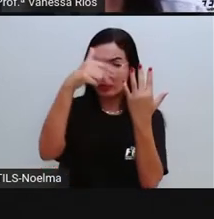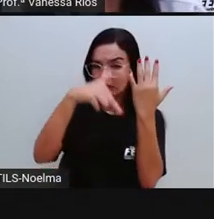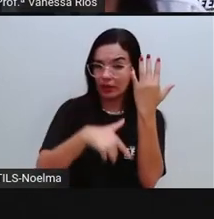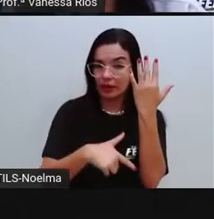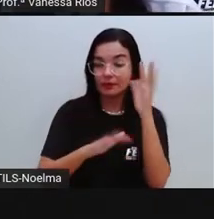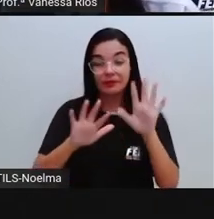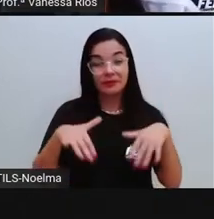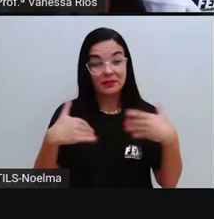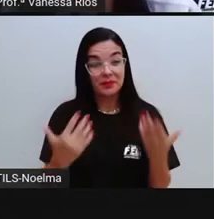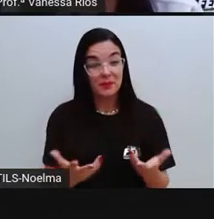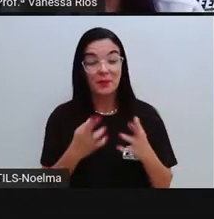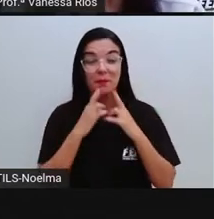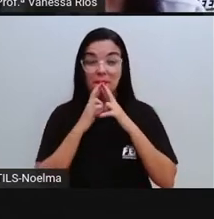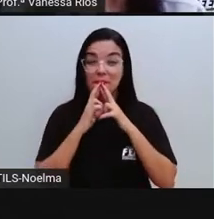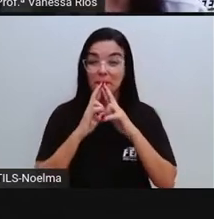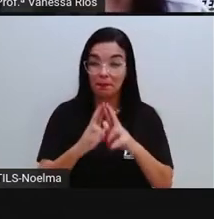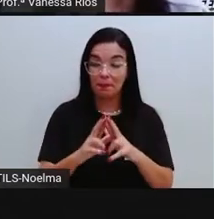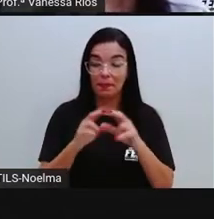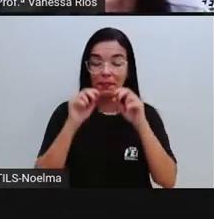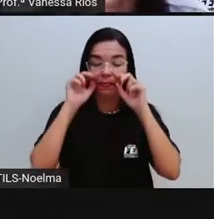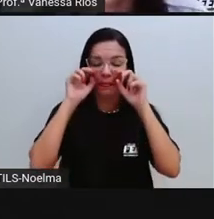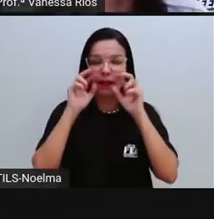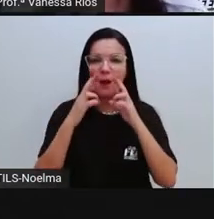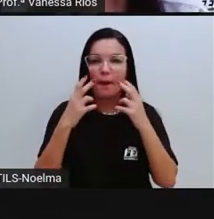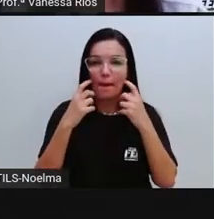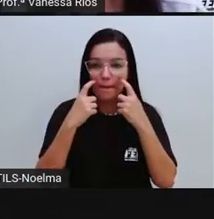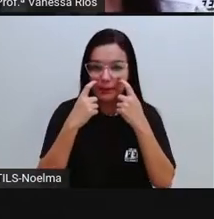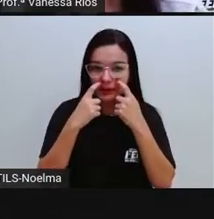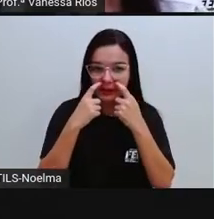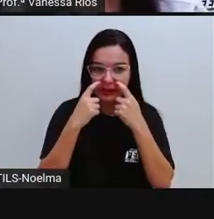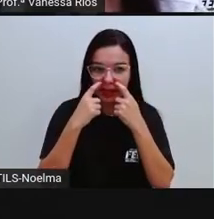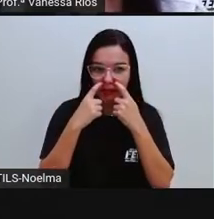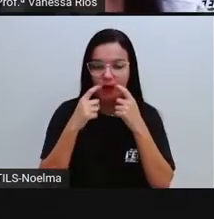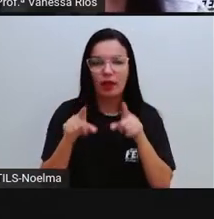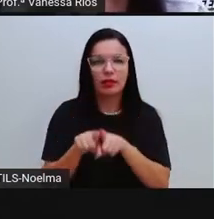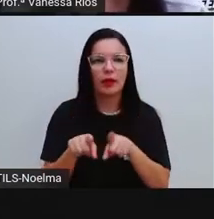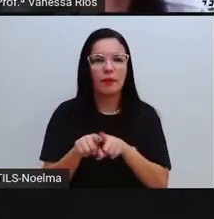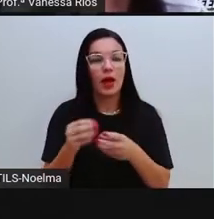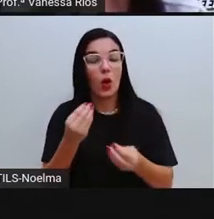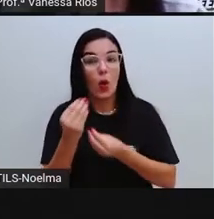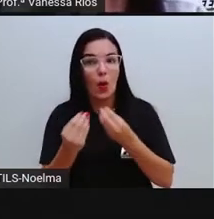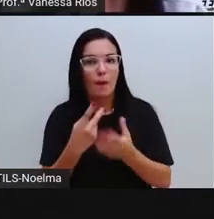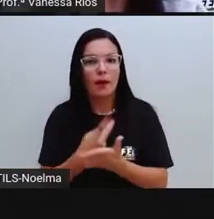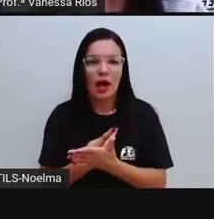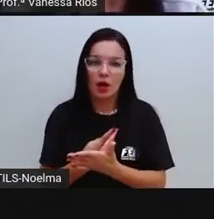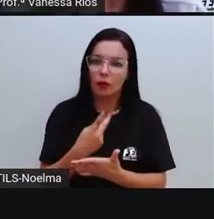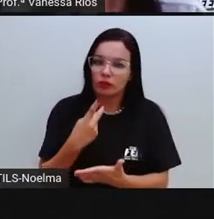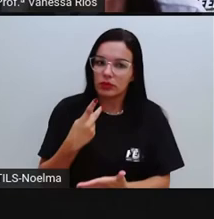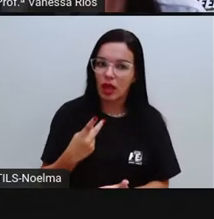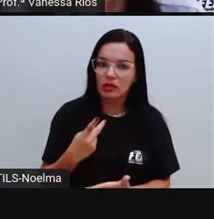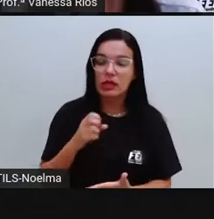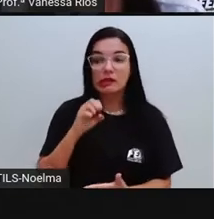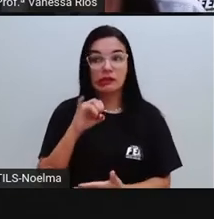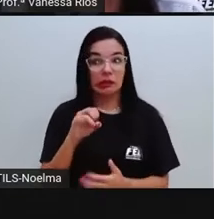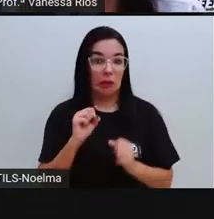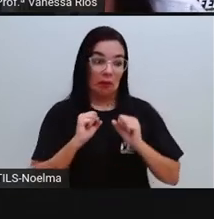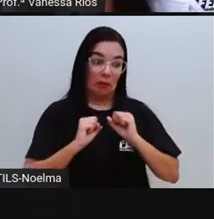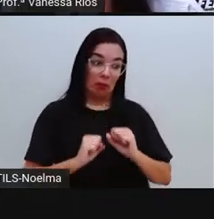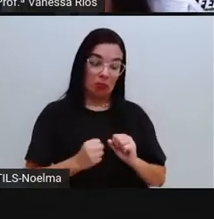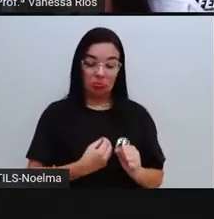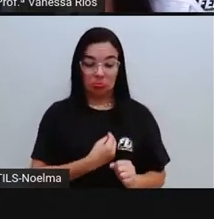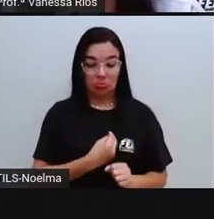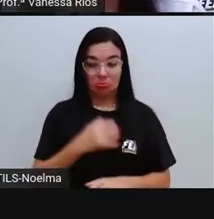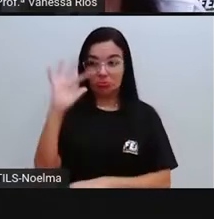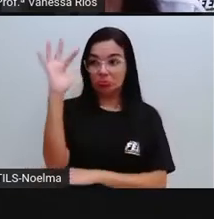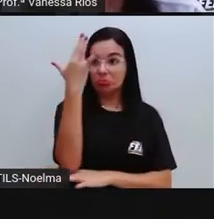responder, não é? E observar como isso realmente acontece, se isso é possível, né? A sobrevivência